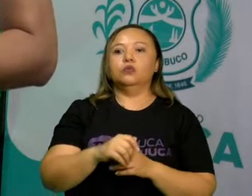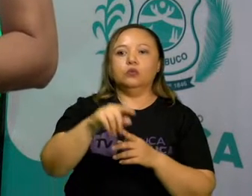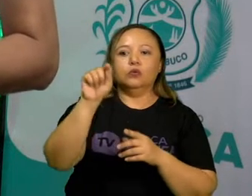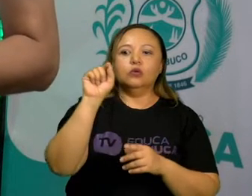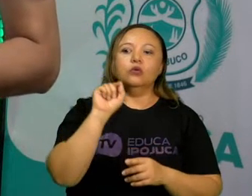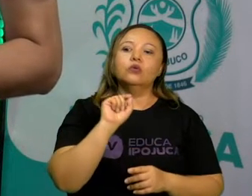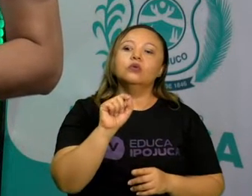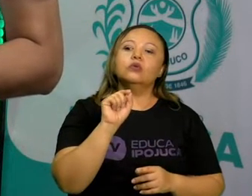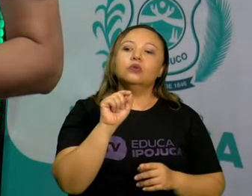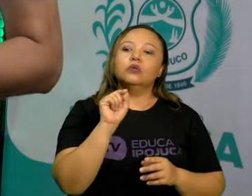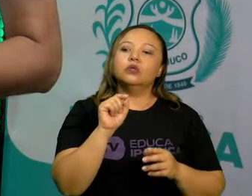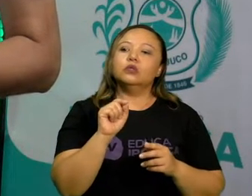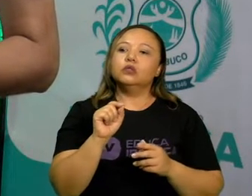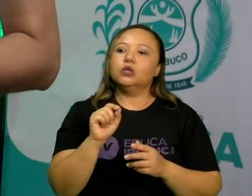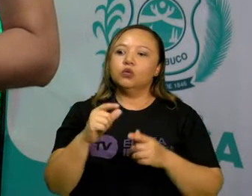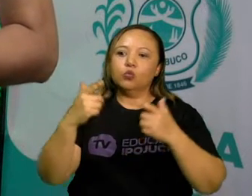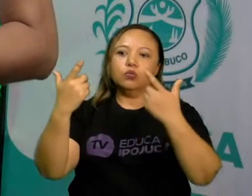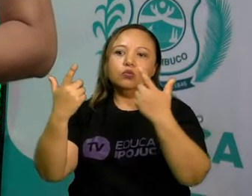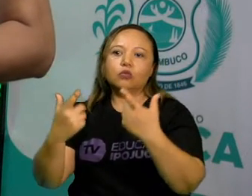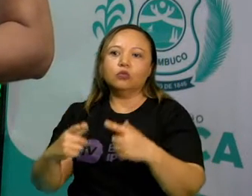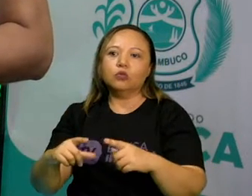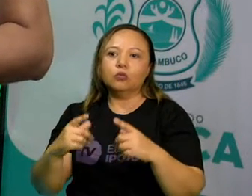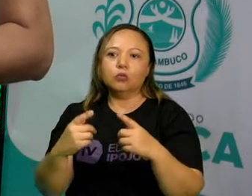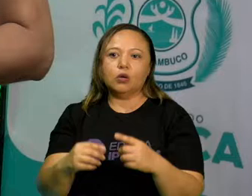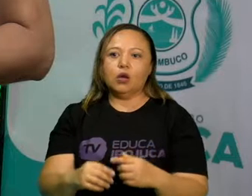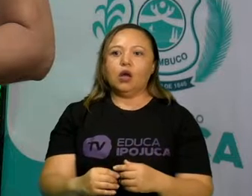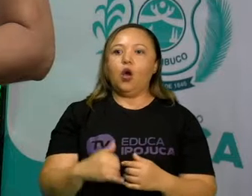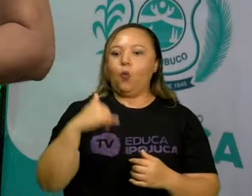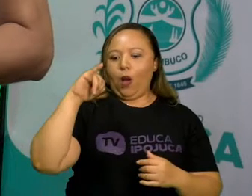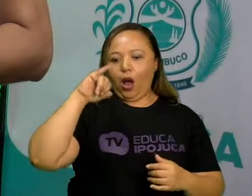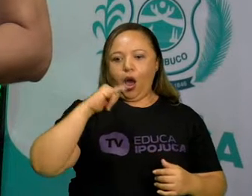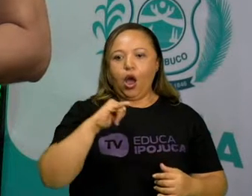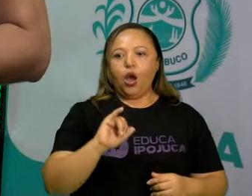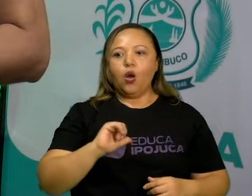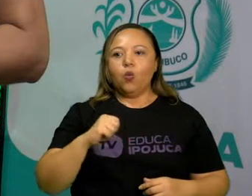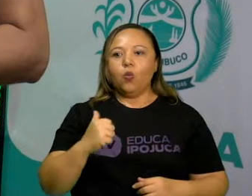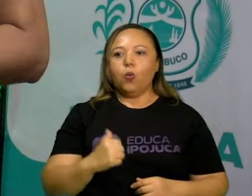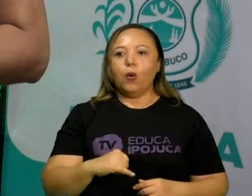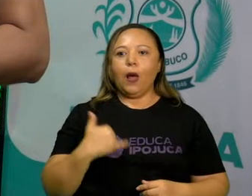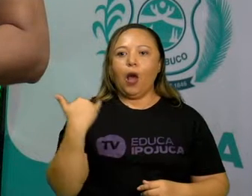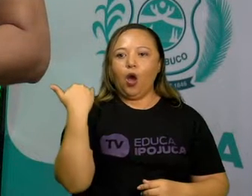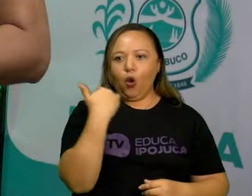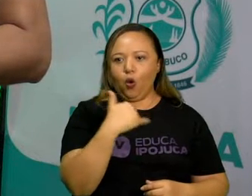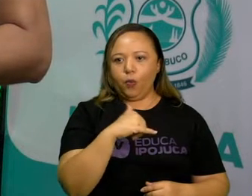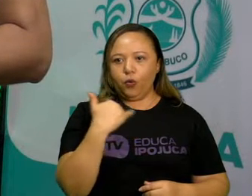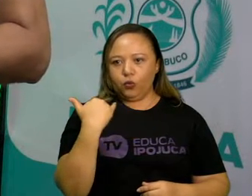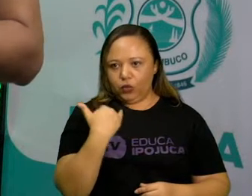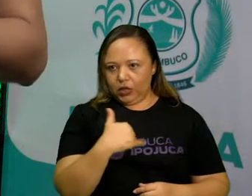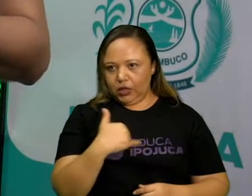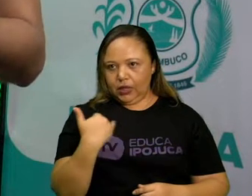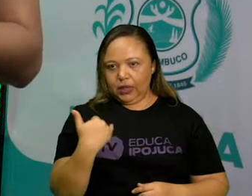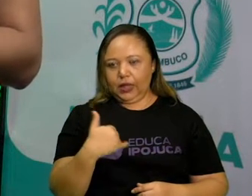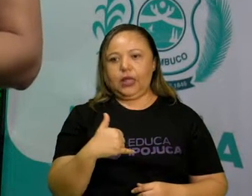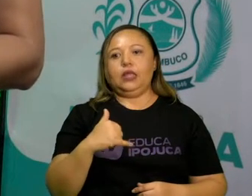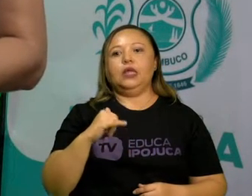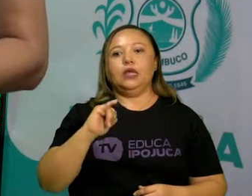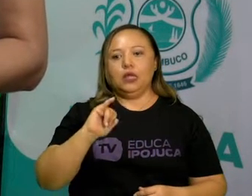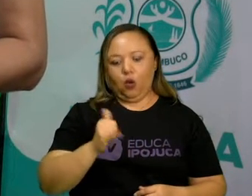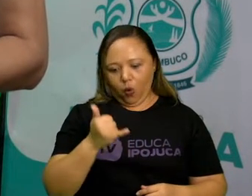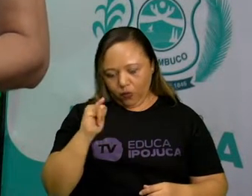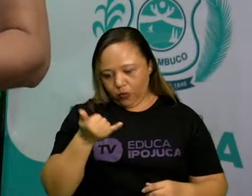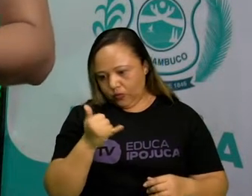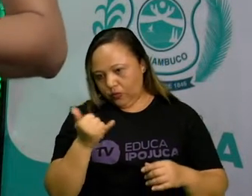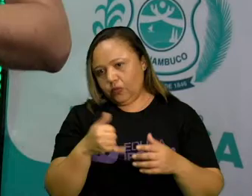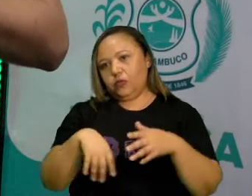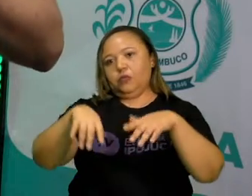Bolshoi, na União Soviética. Vejam que fantástico, né? Um menino de comunidade,